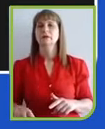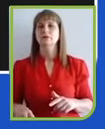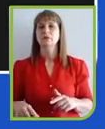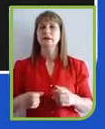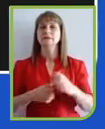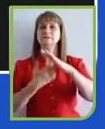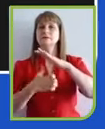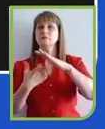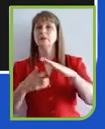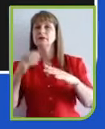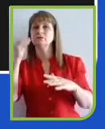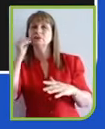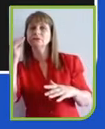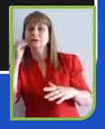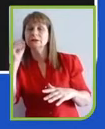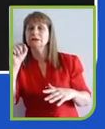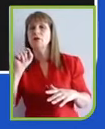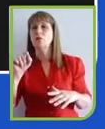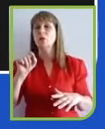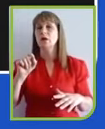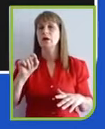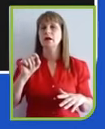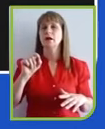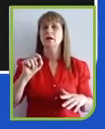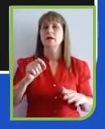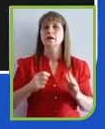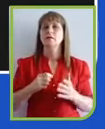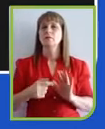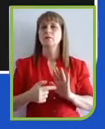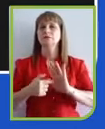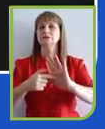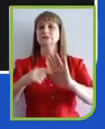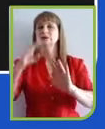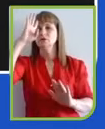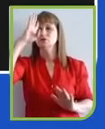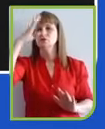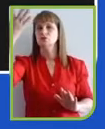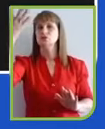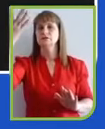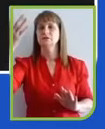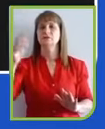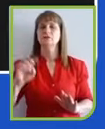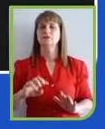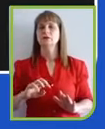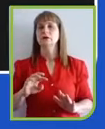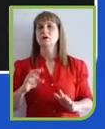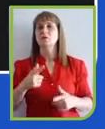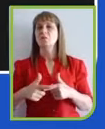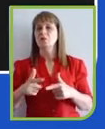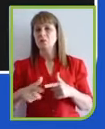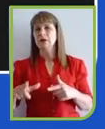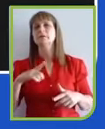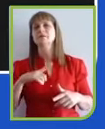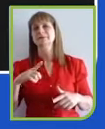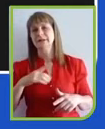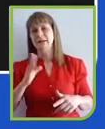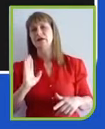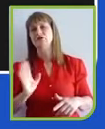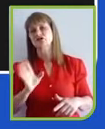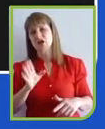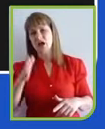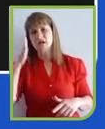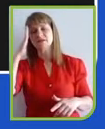conhece. Quanto mais queima de combustível fóssil, a carta do Larry Fink,